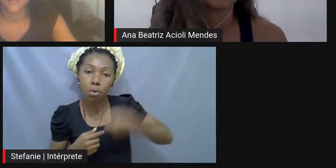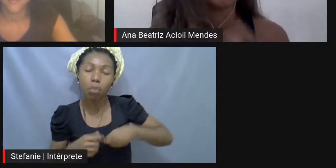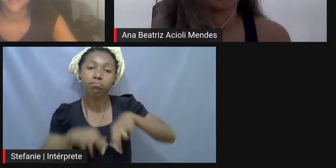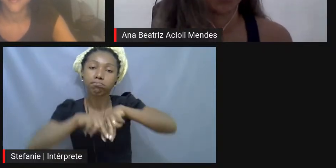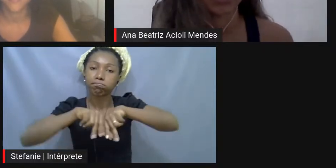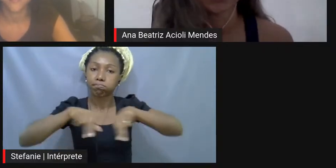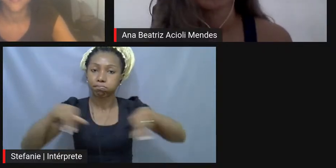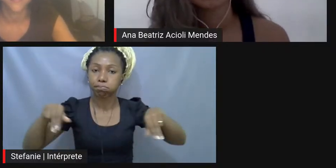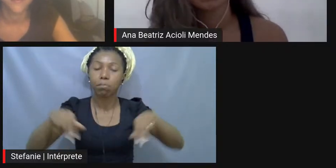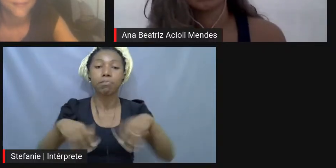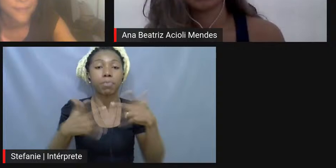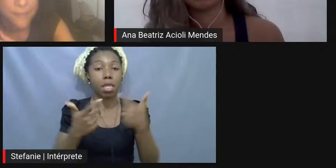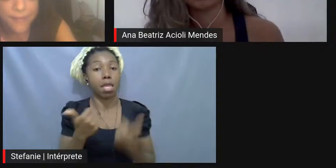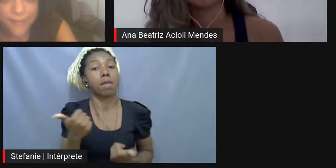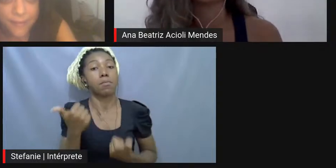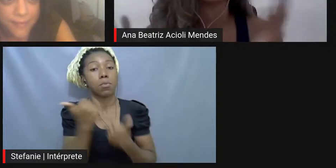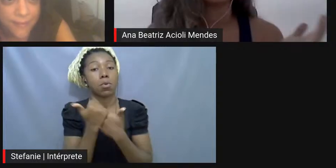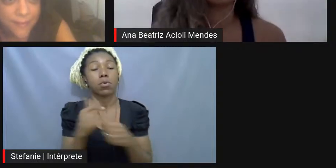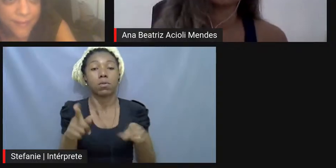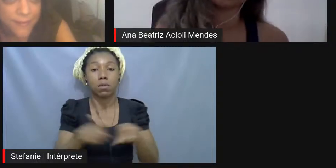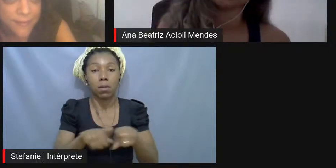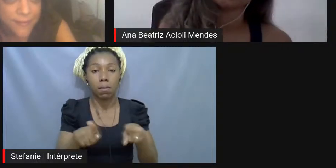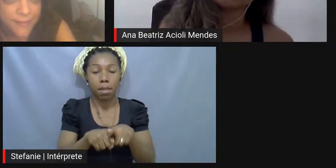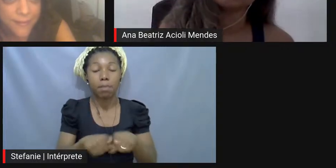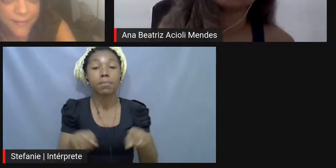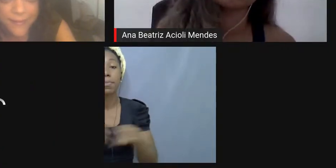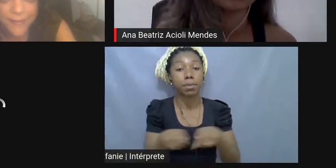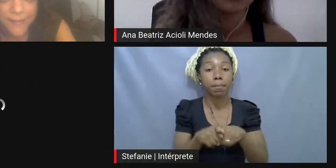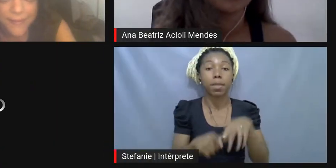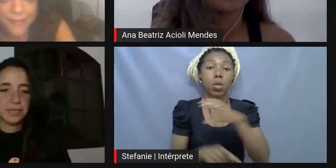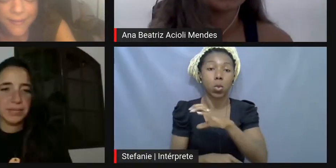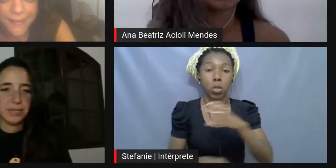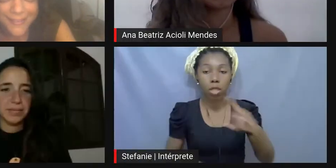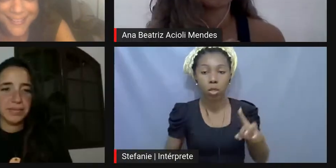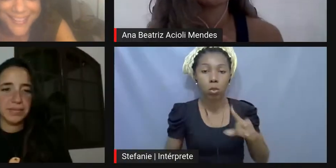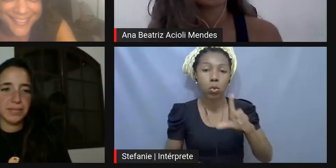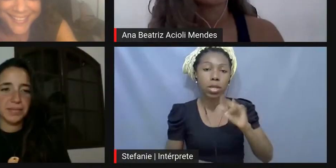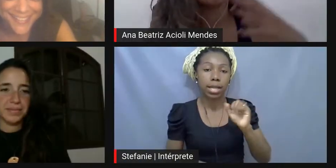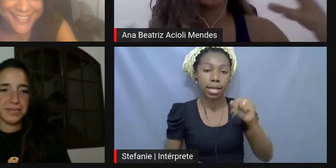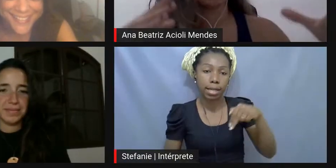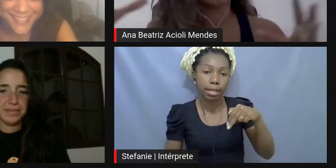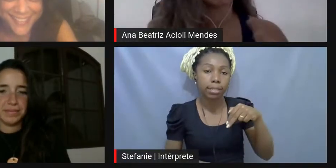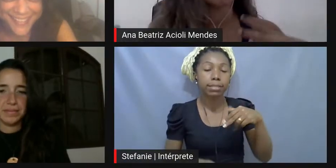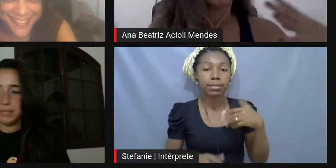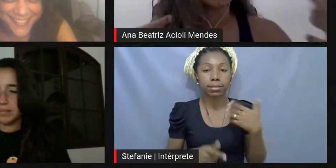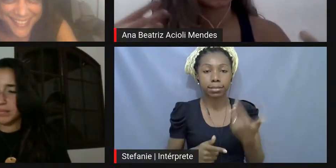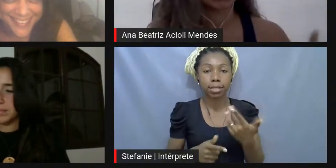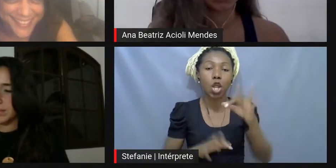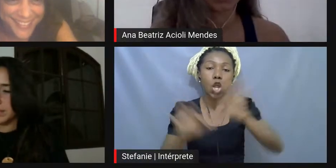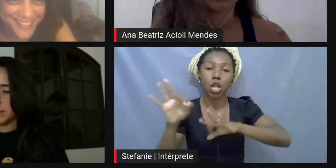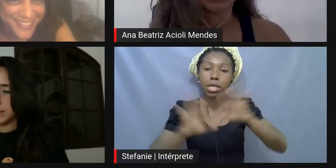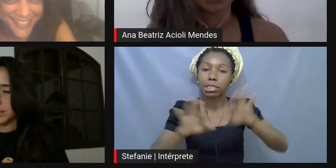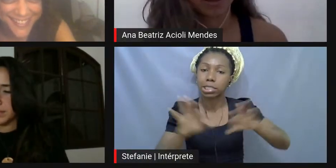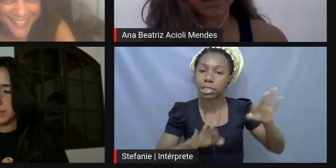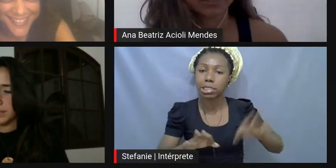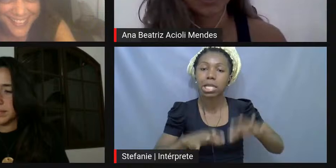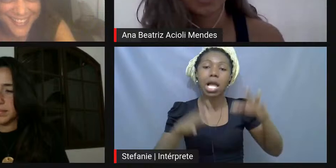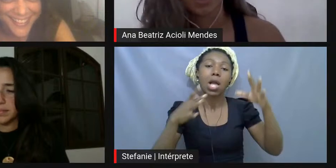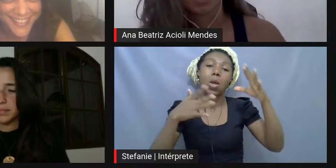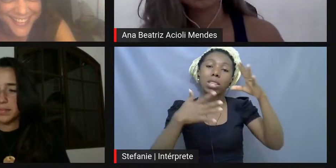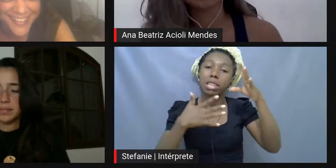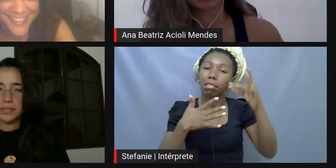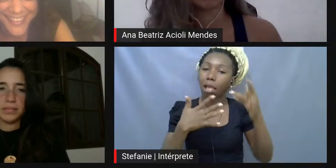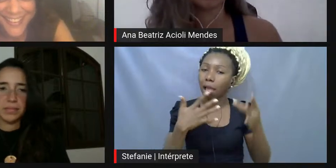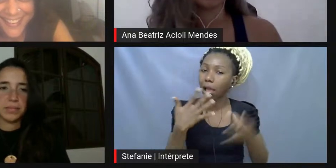mais e esse apoio a nossa coordenadora Lin pela organização desses detalhes e tudo mais